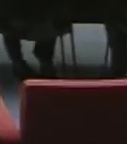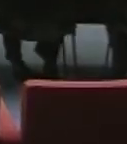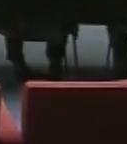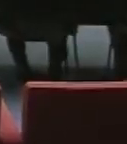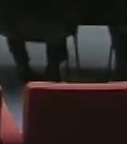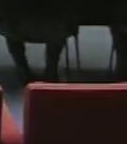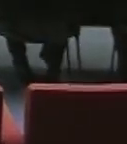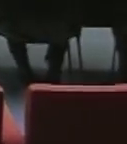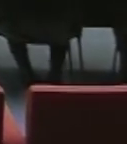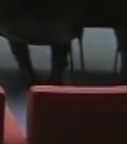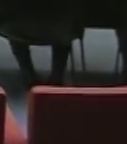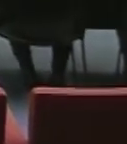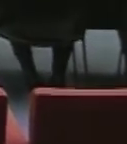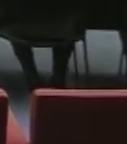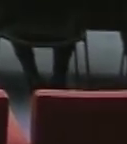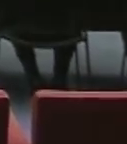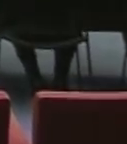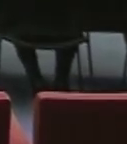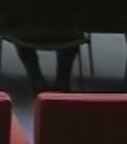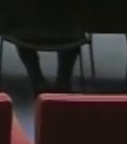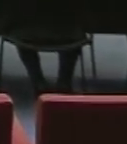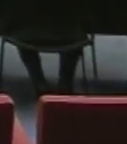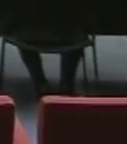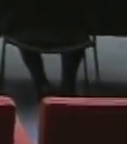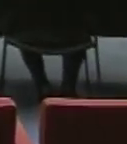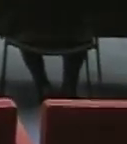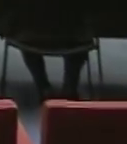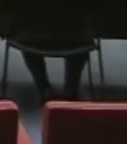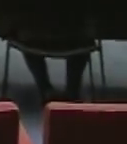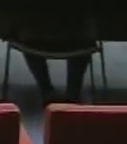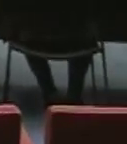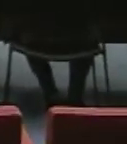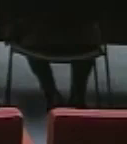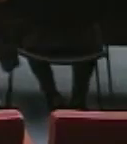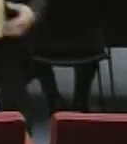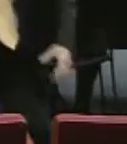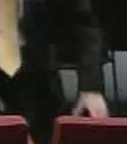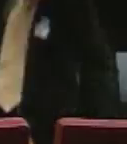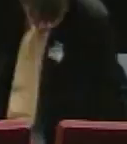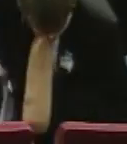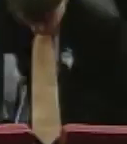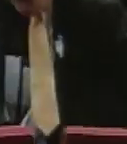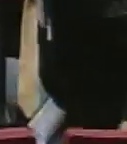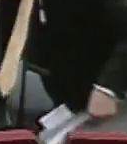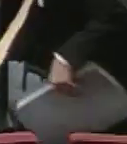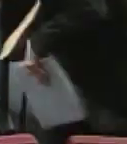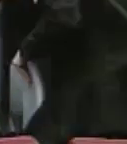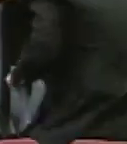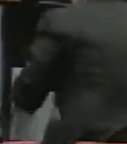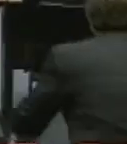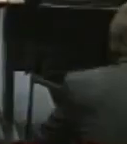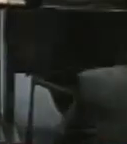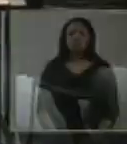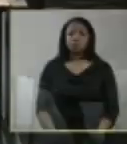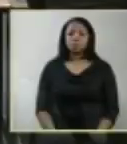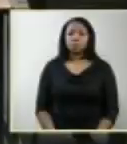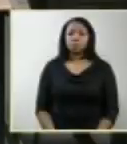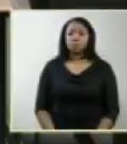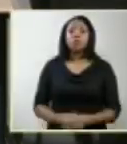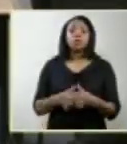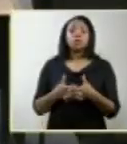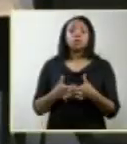audiência, o ministro Marco Aurélio já está posicionado e vamos assistir então a segunda parte da audiência. Somos estivadores